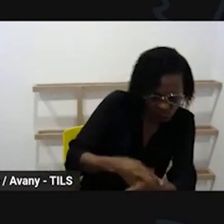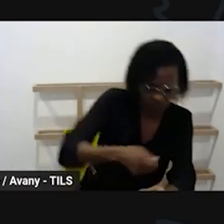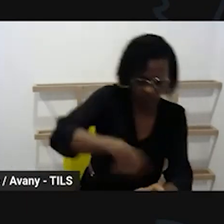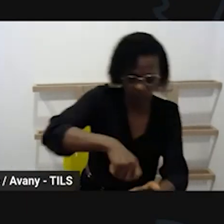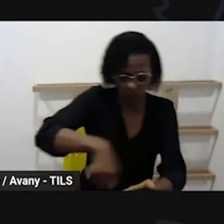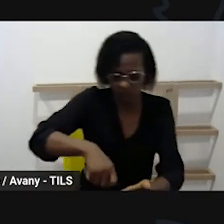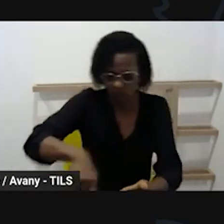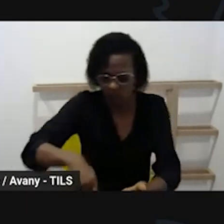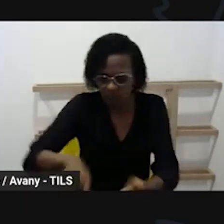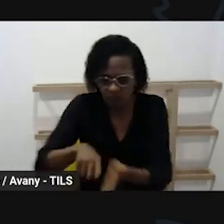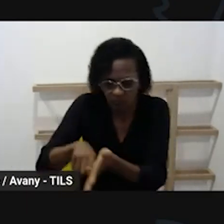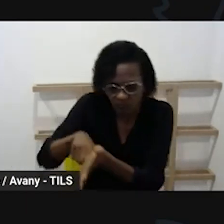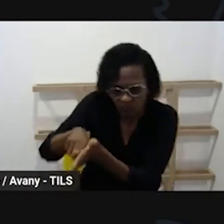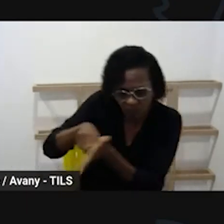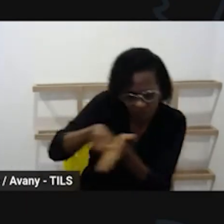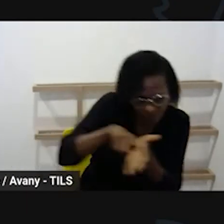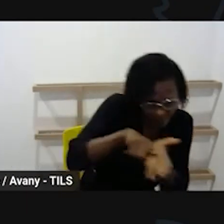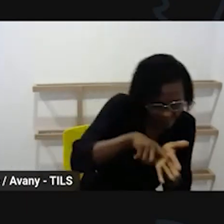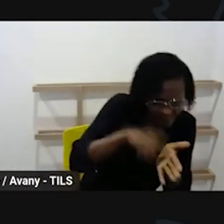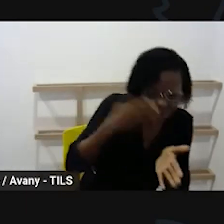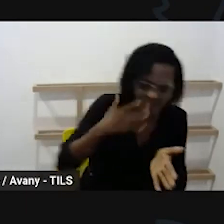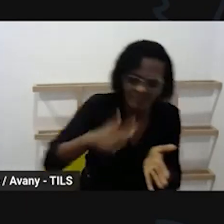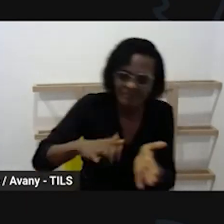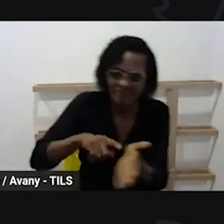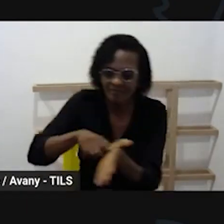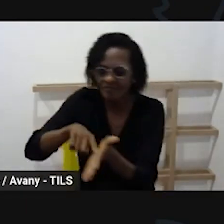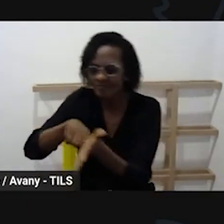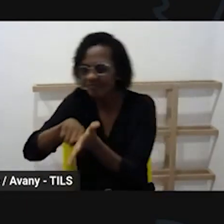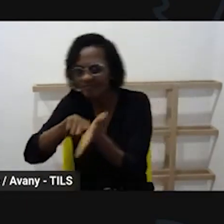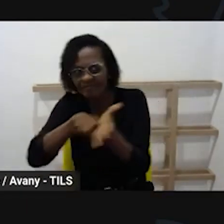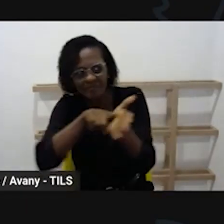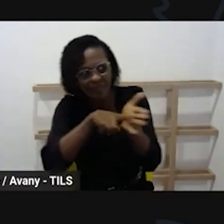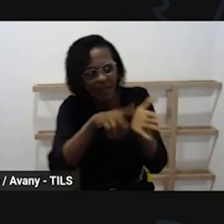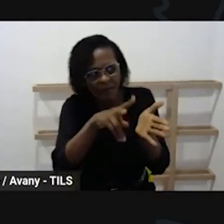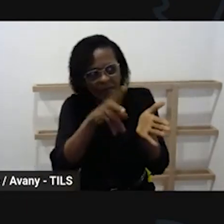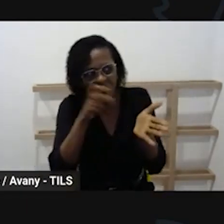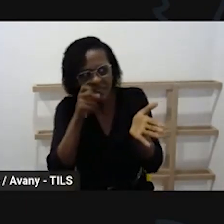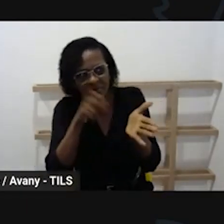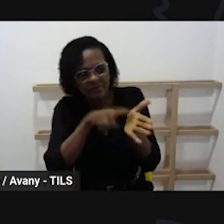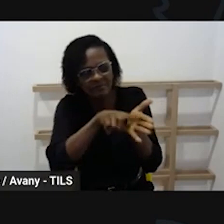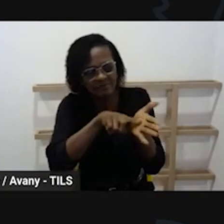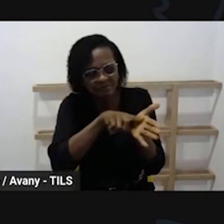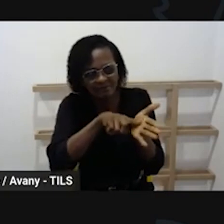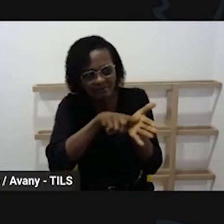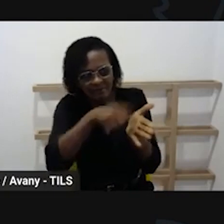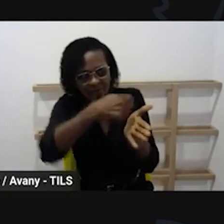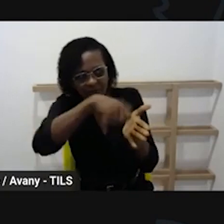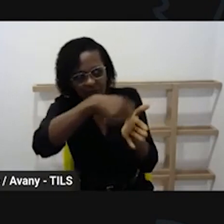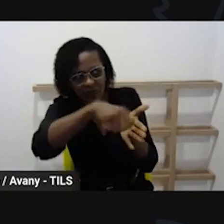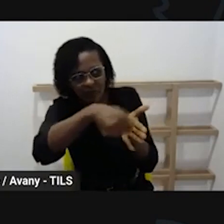nossa observação e do nosso registro então precisa a gente estar atento a gente ter esse olhar e essa escuta sensível